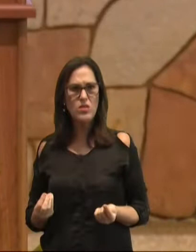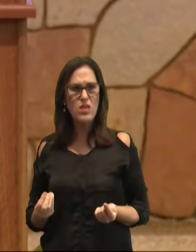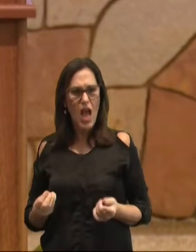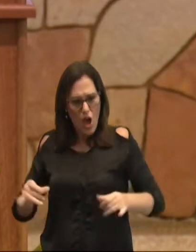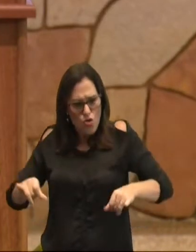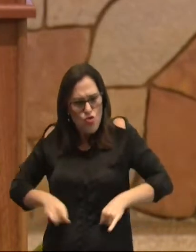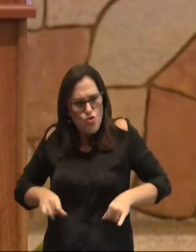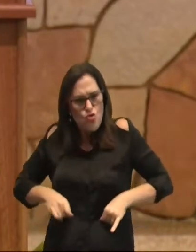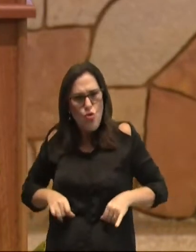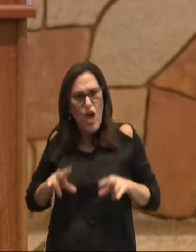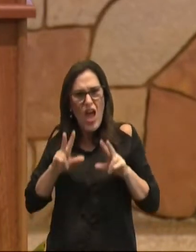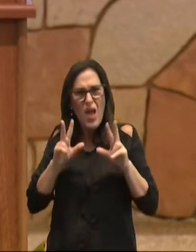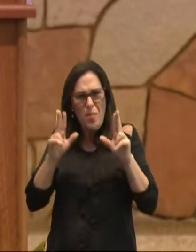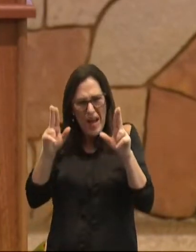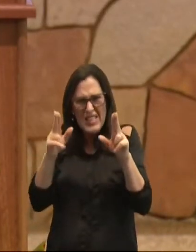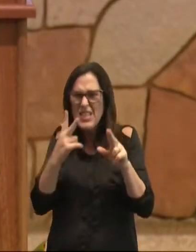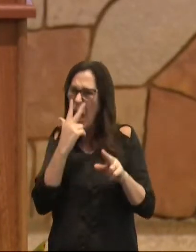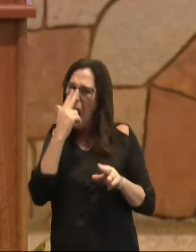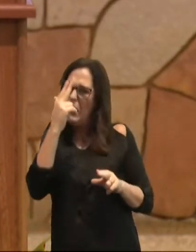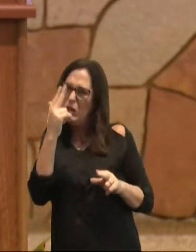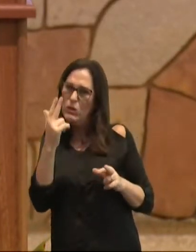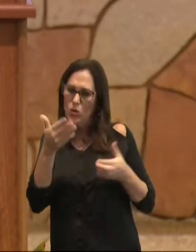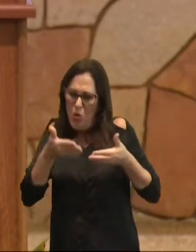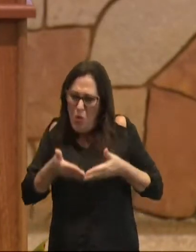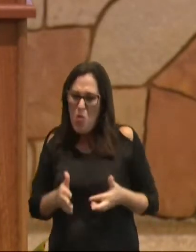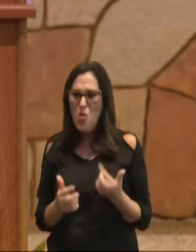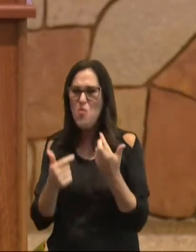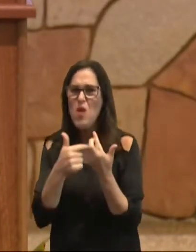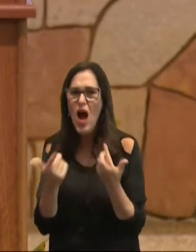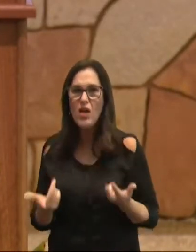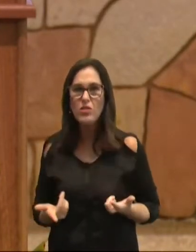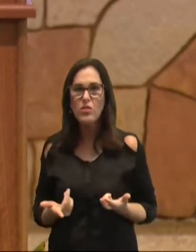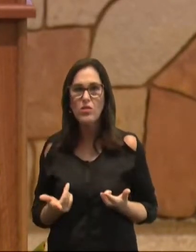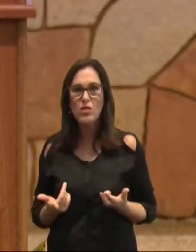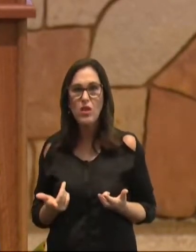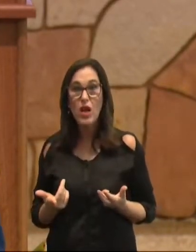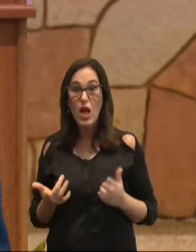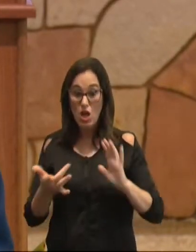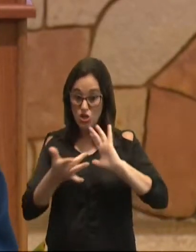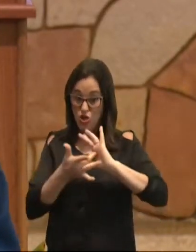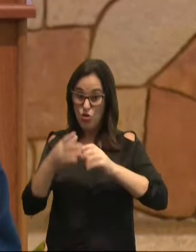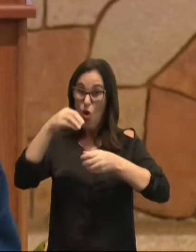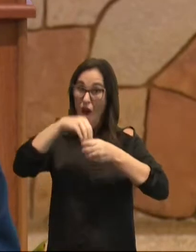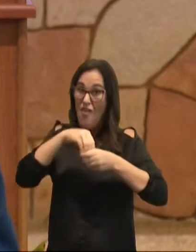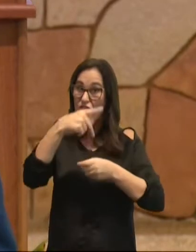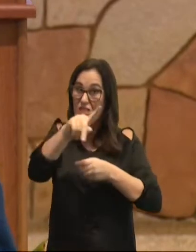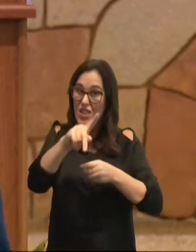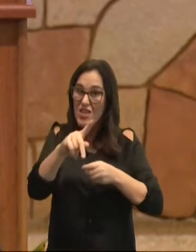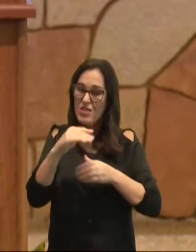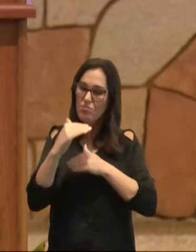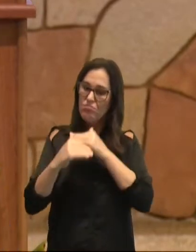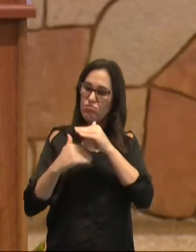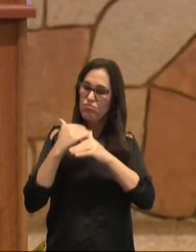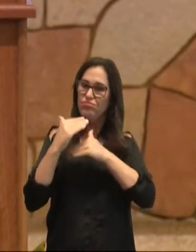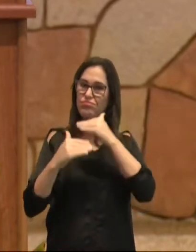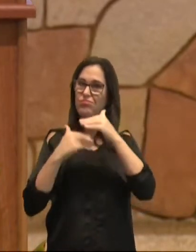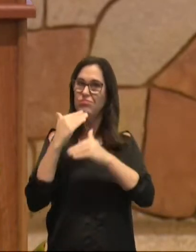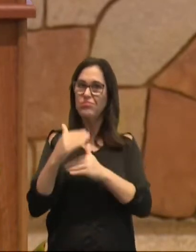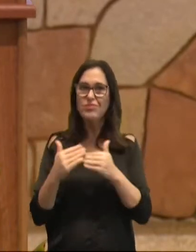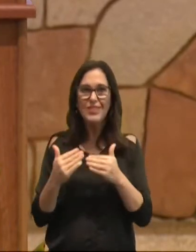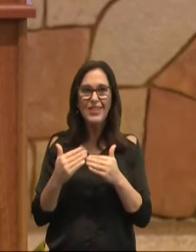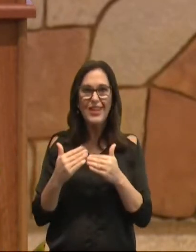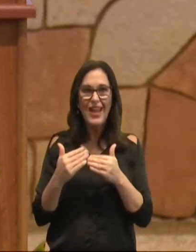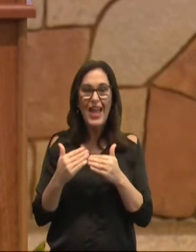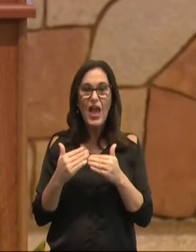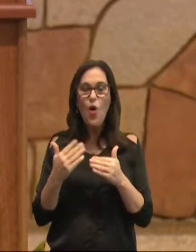as dores de parto, até ser Cristo formado em vós, pudera eu estar presente agora, convosco, e falar-vos em